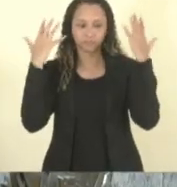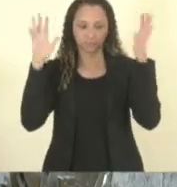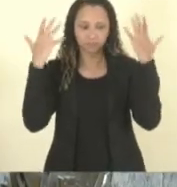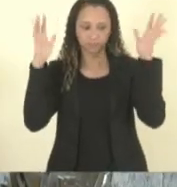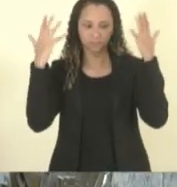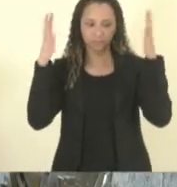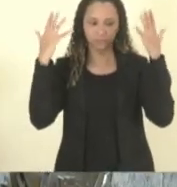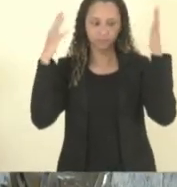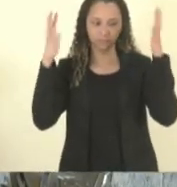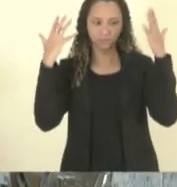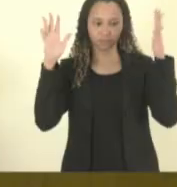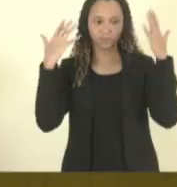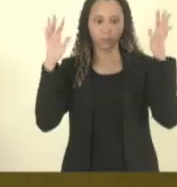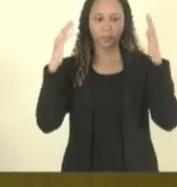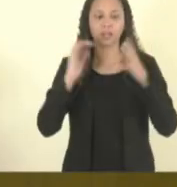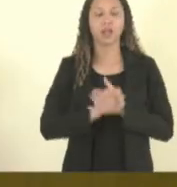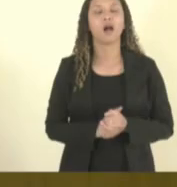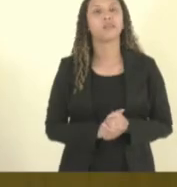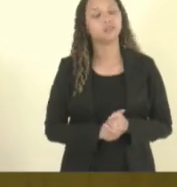Obrigado,